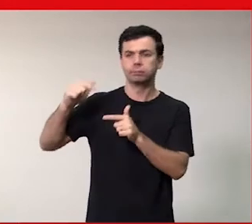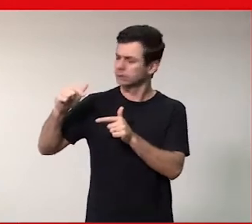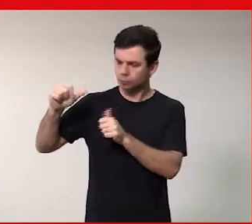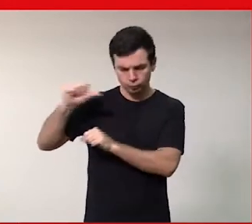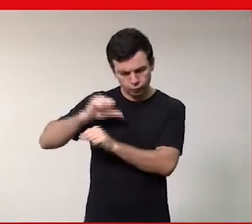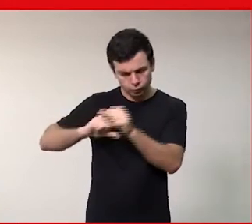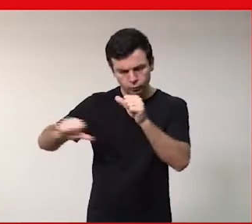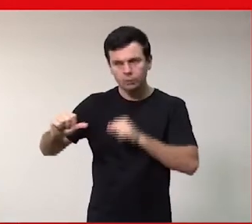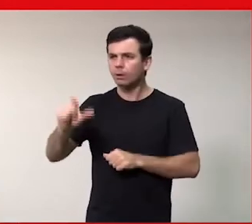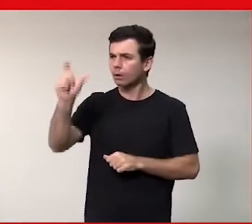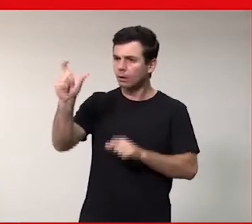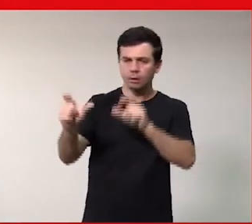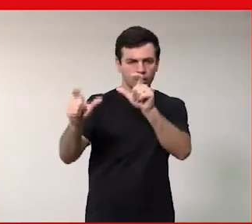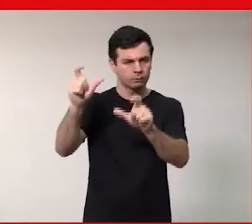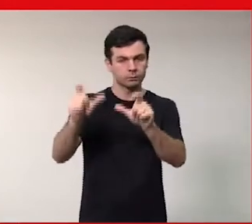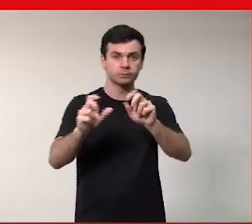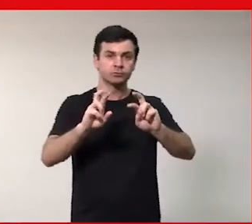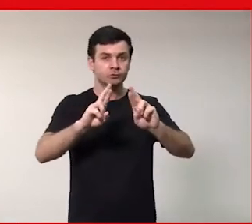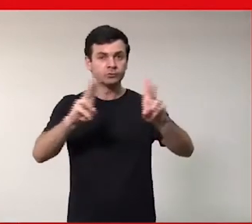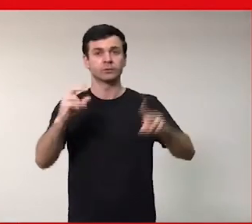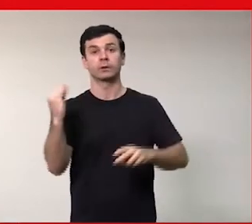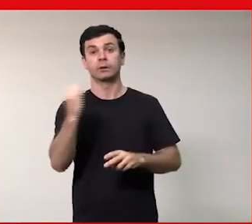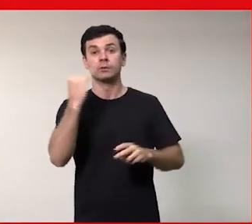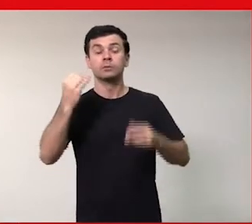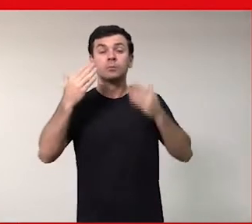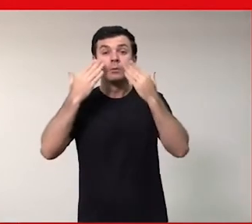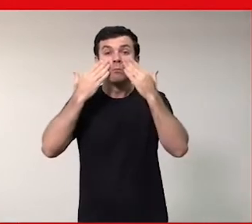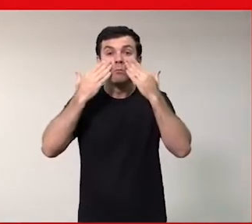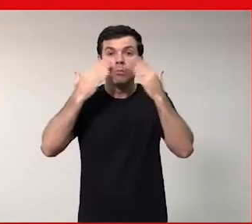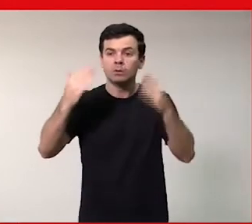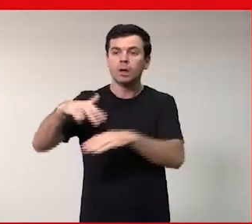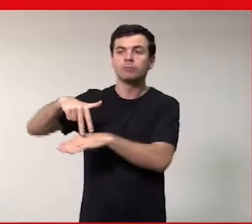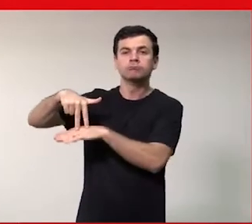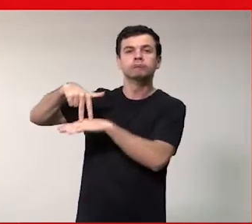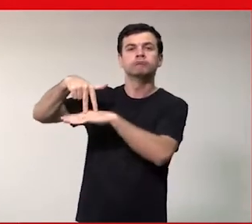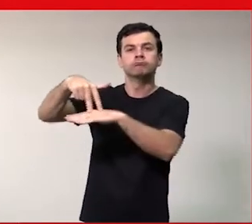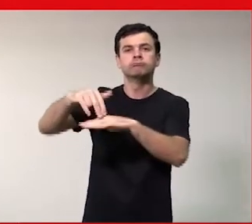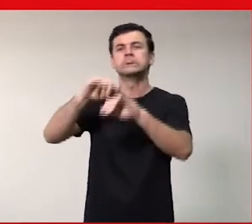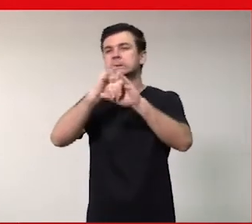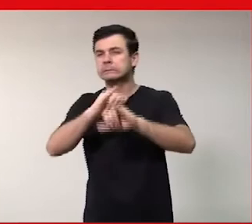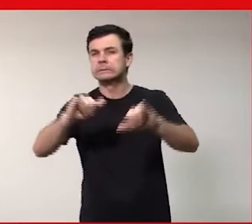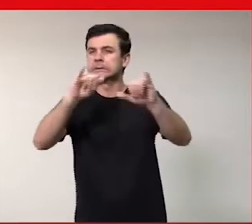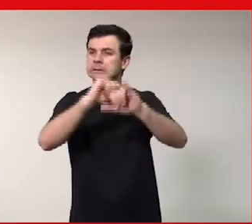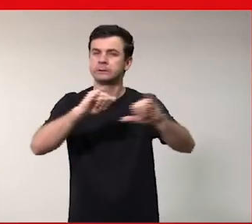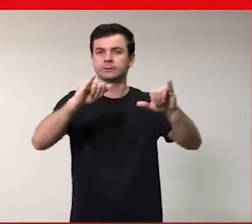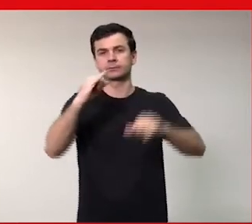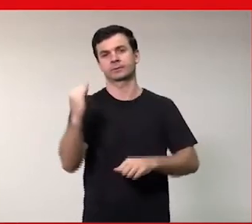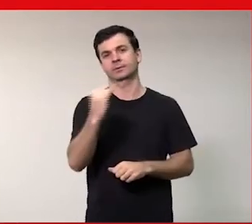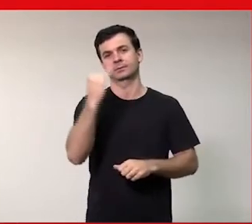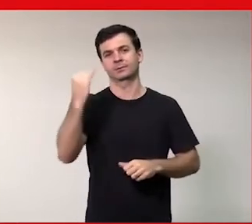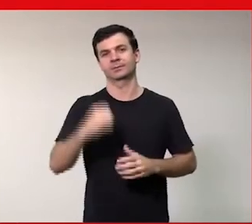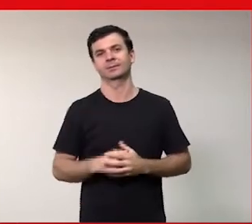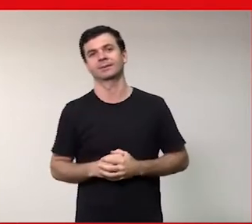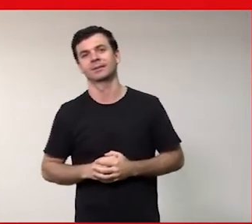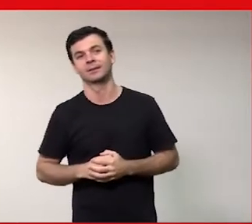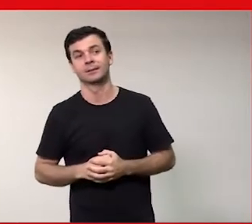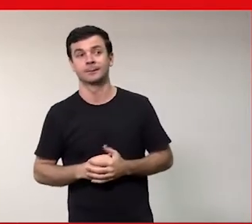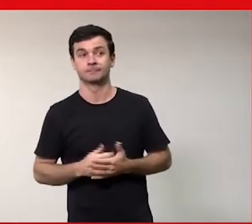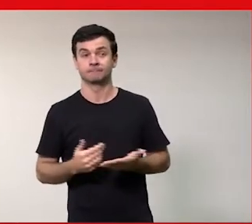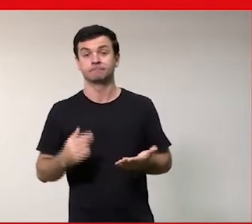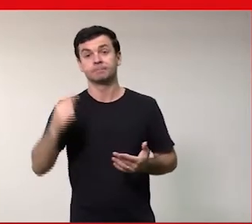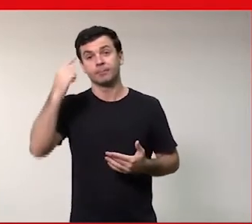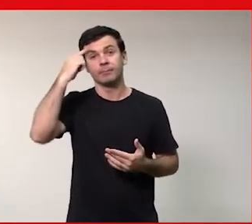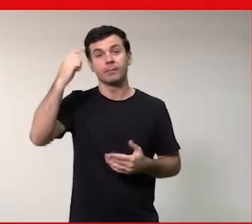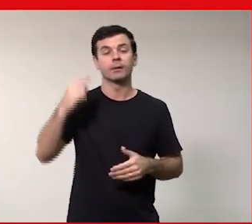é você ter representatividade é você mostrar isso é visibilizar isso é falar sobre isso outra eu já falei bastante que foi da